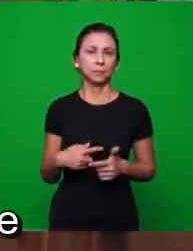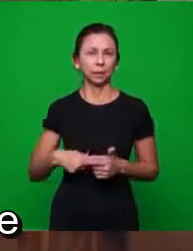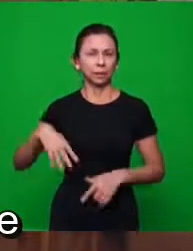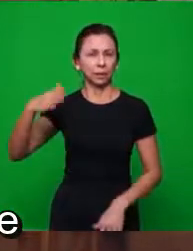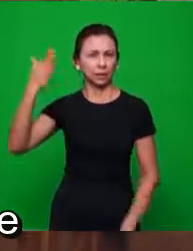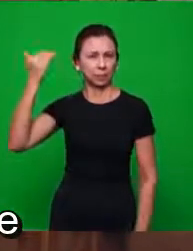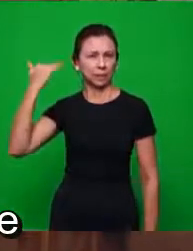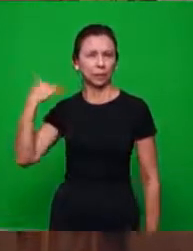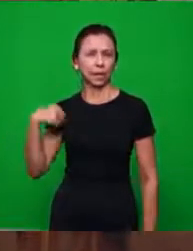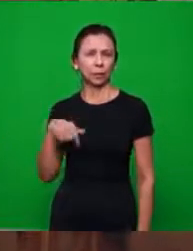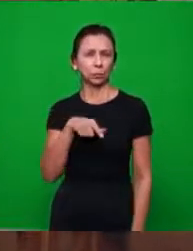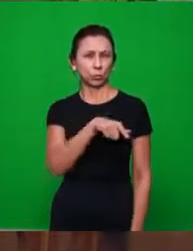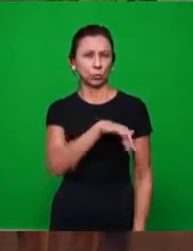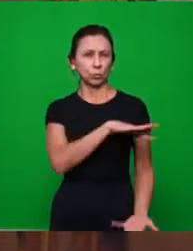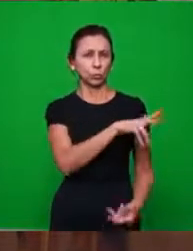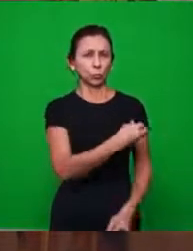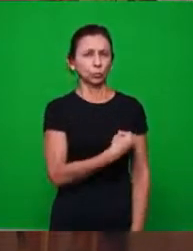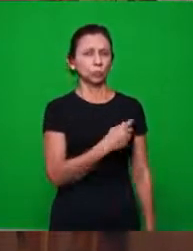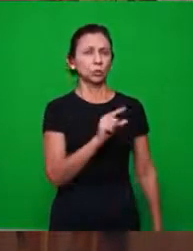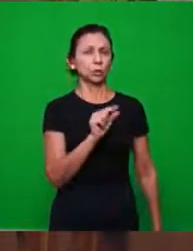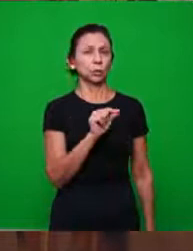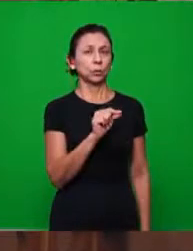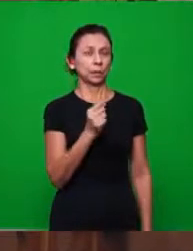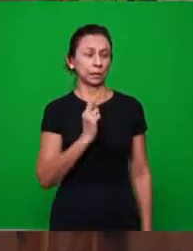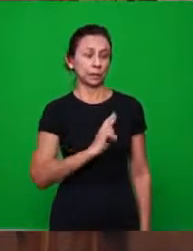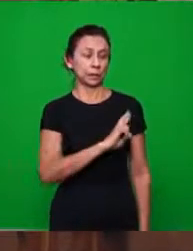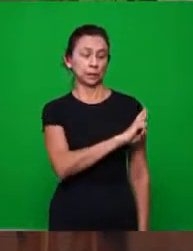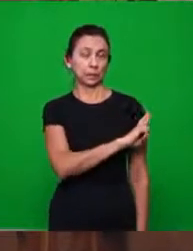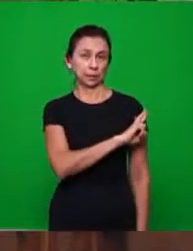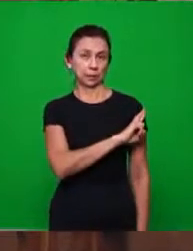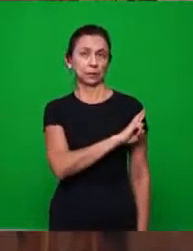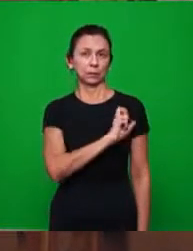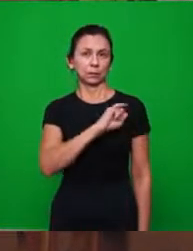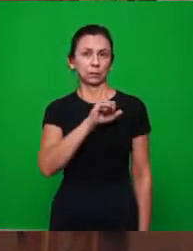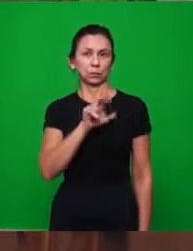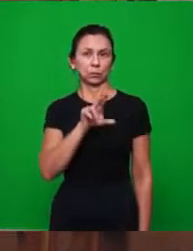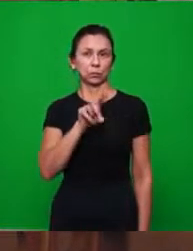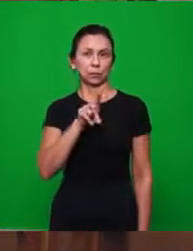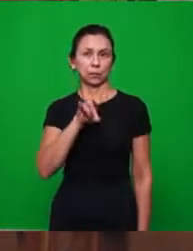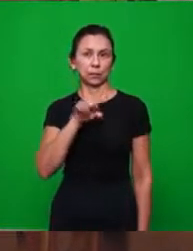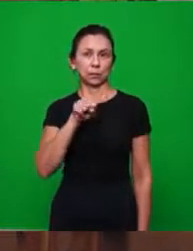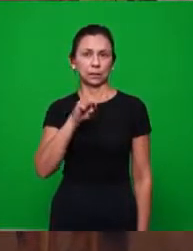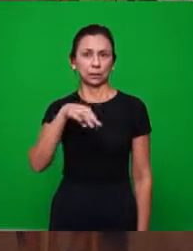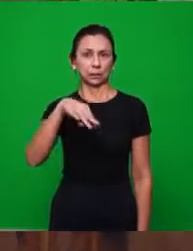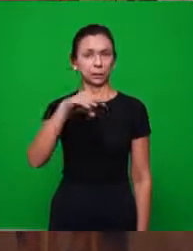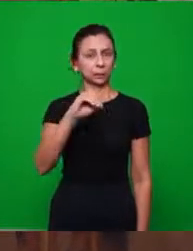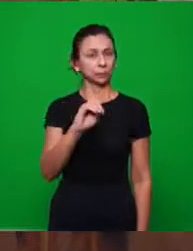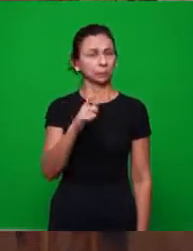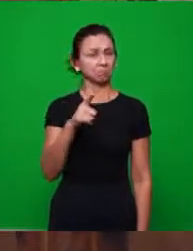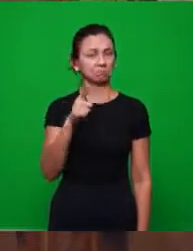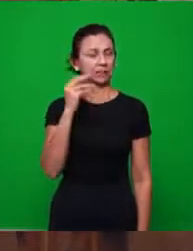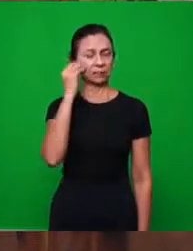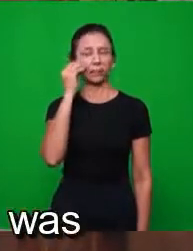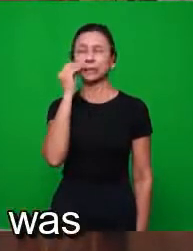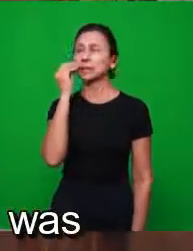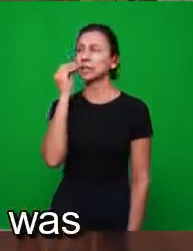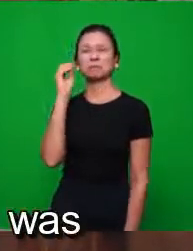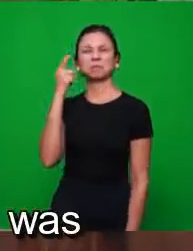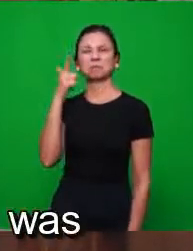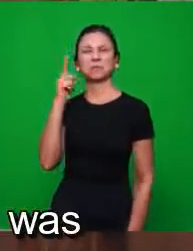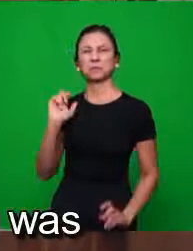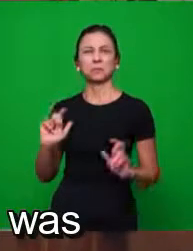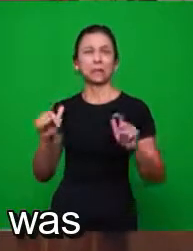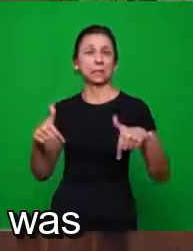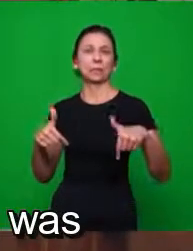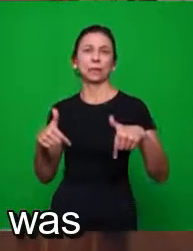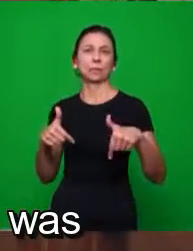daquela época eram religiões, como o judaísmo, que não tinha uma experiência direta, não havia uma operação